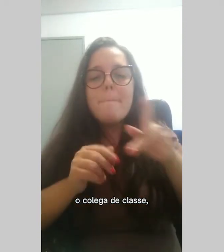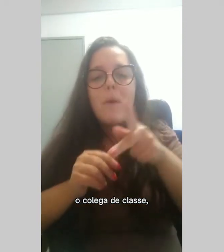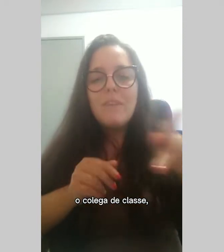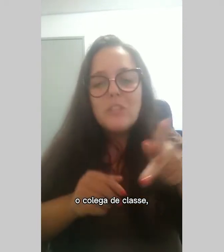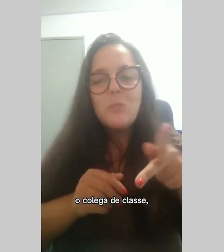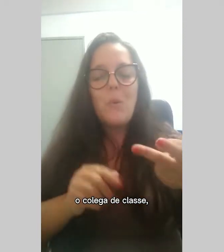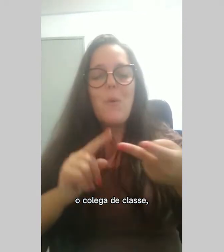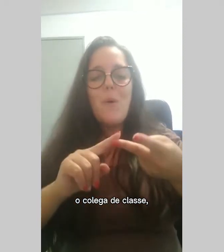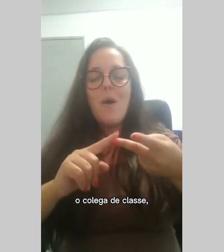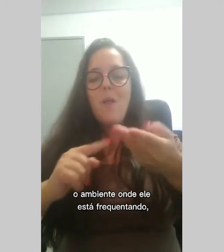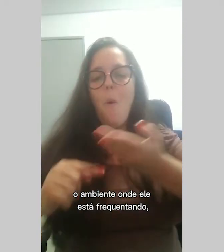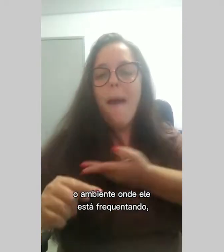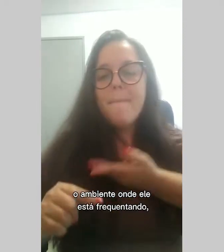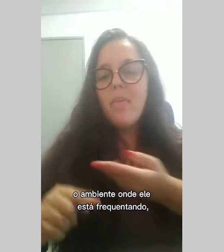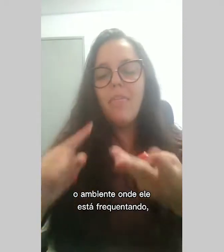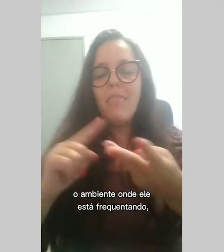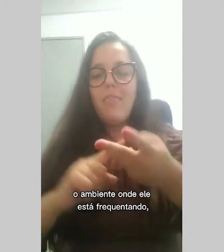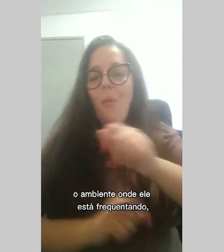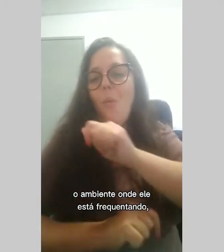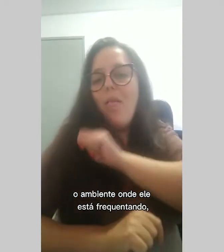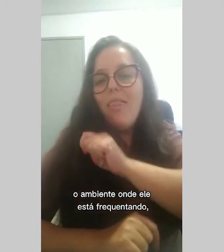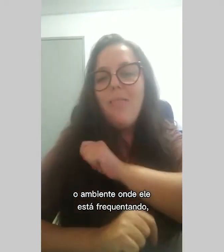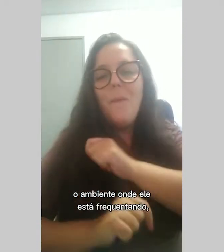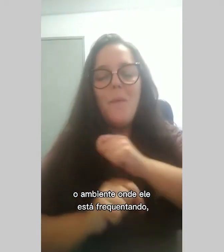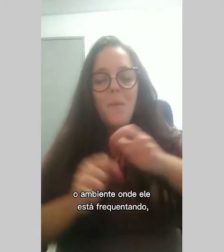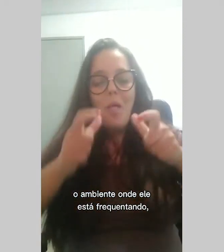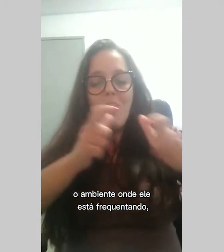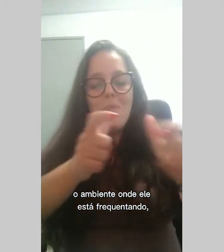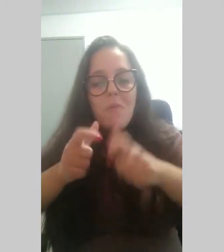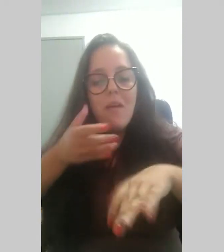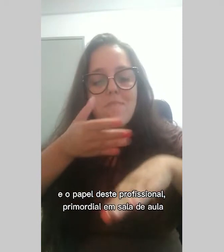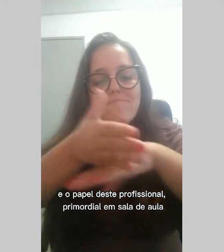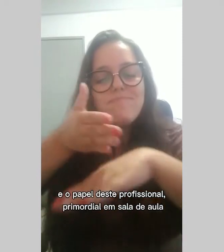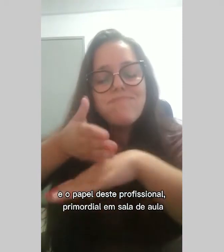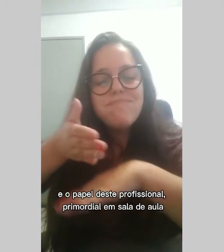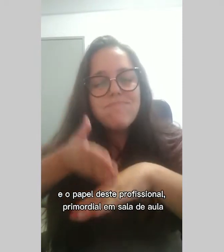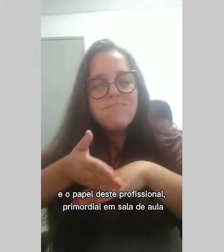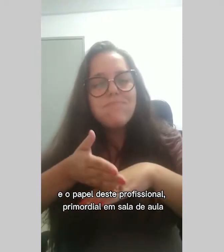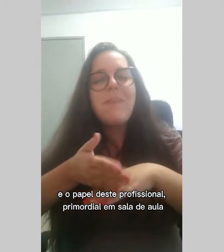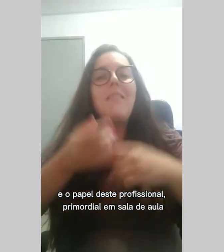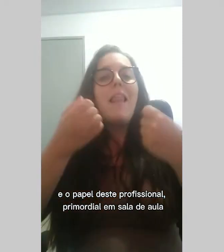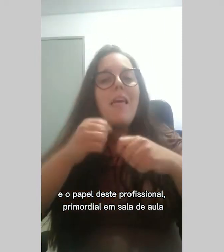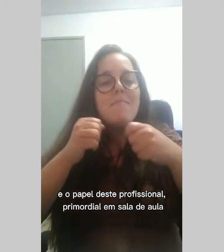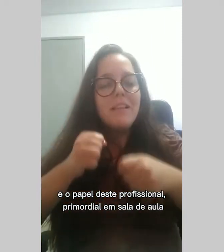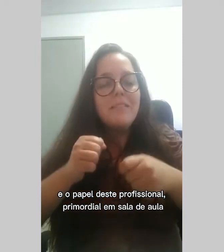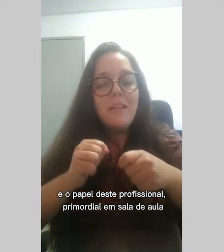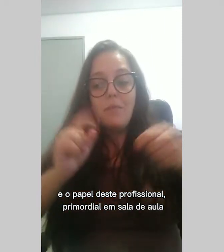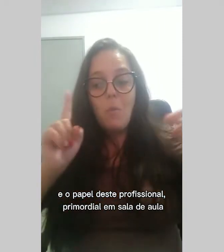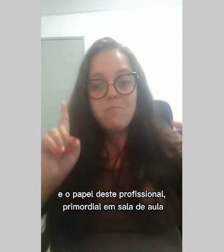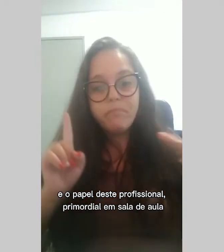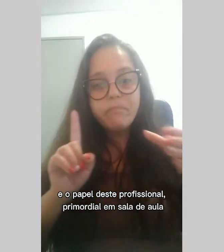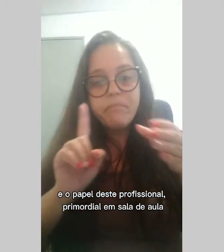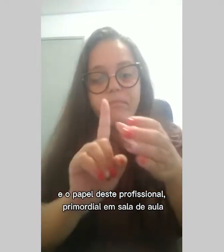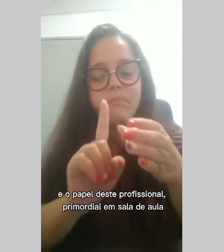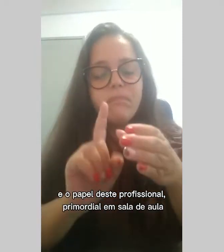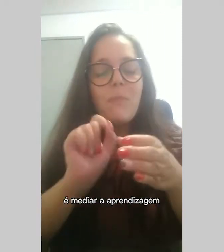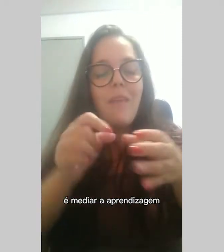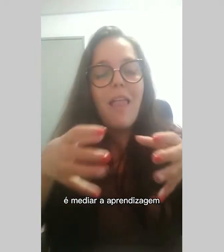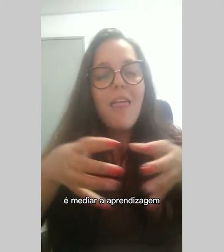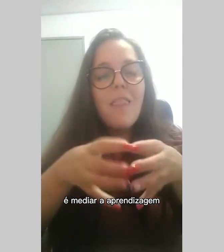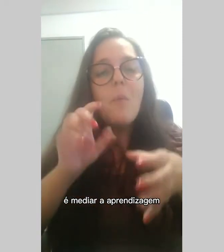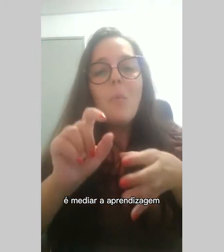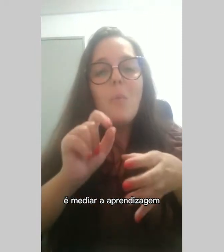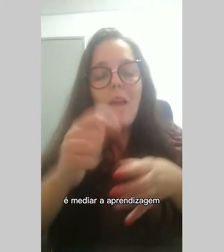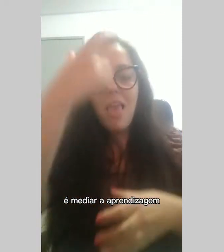surdo, o colega de classe, o ambiente onde ele está frequentando. E o papel dele, primordial em sala de aula,